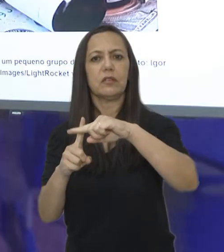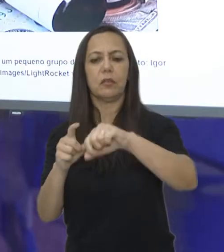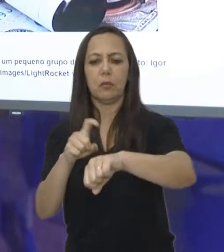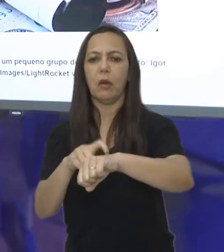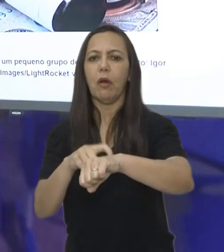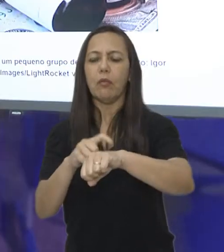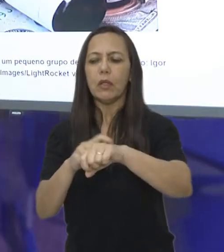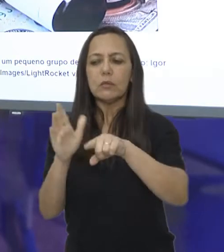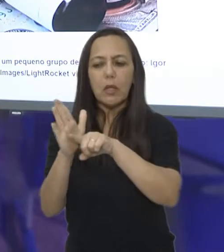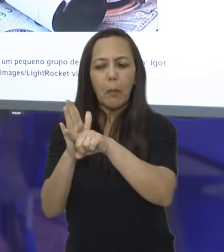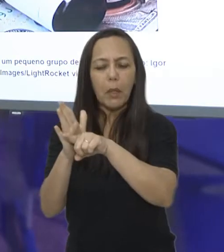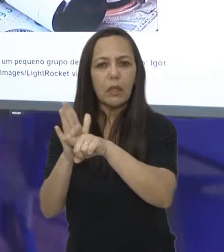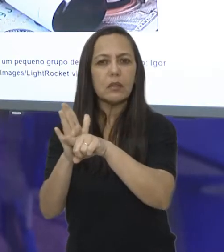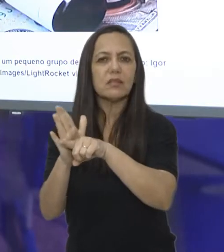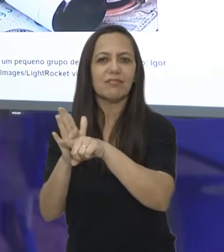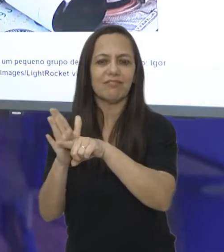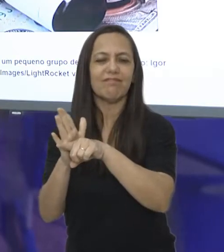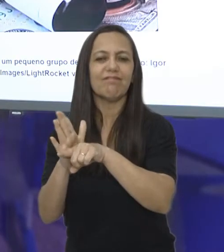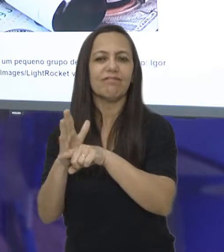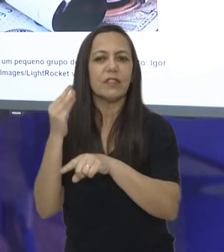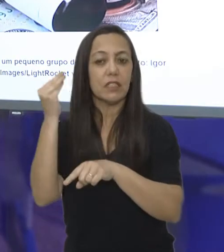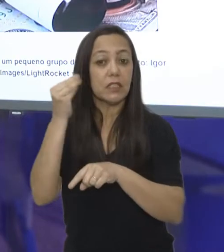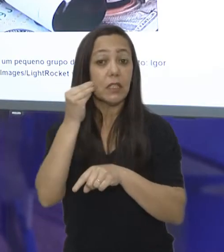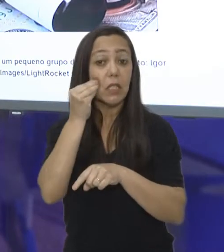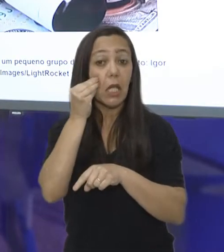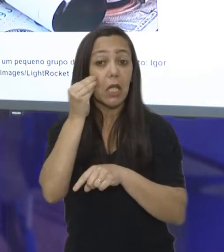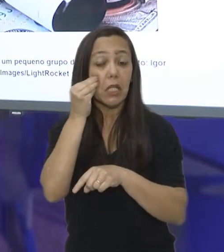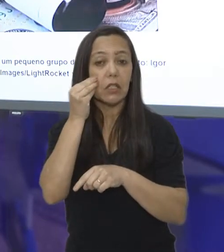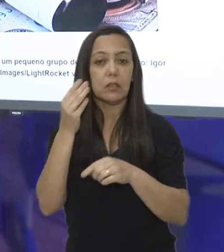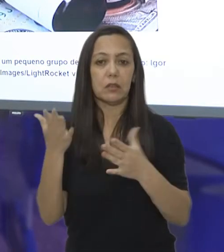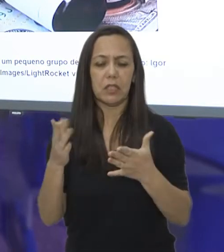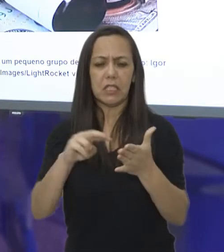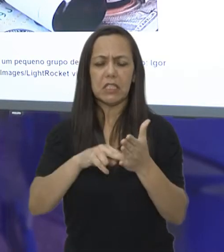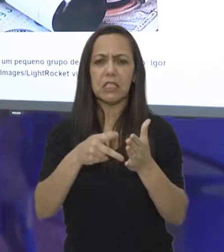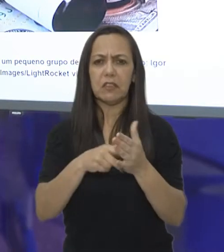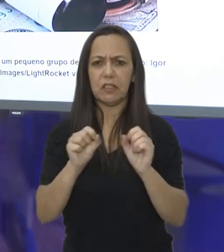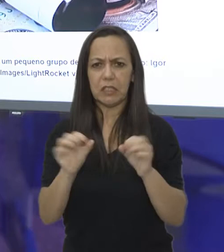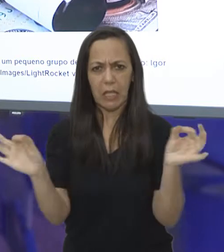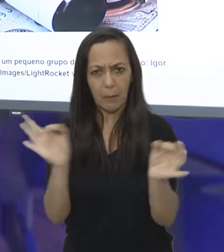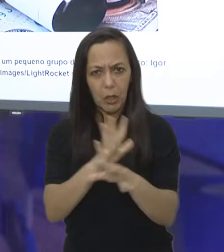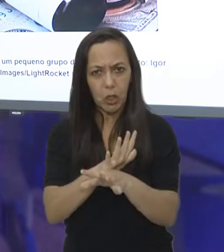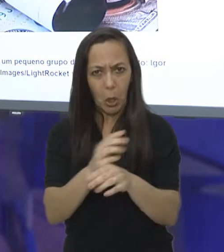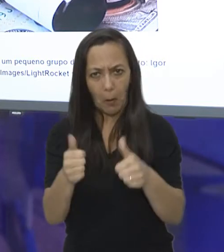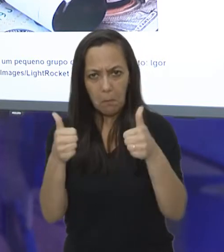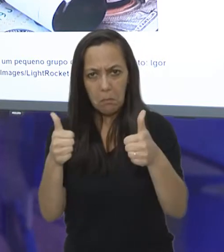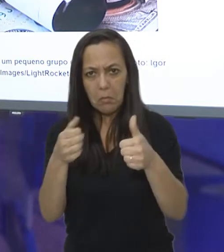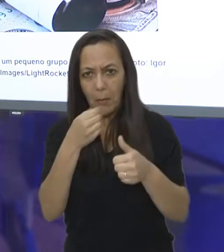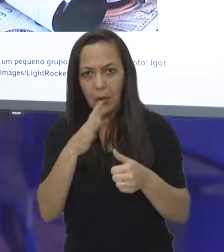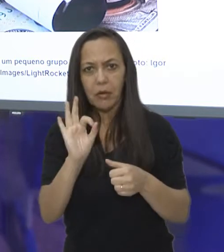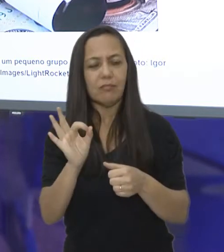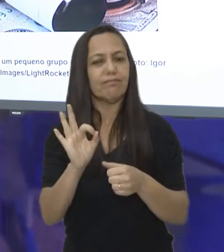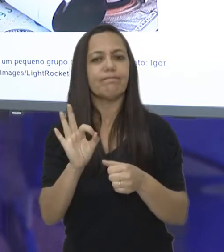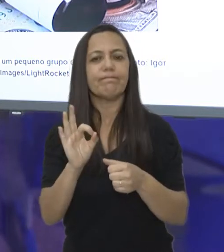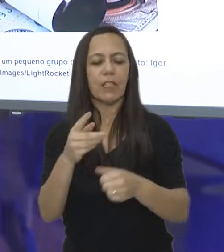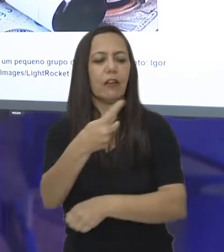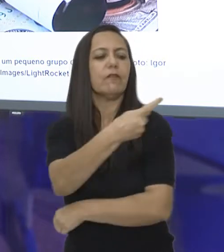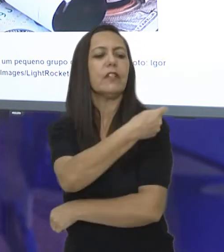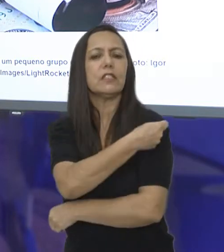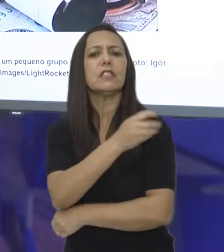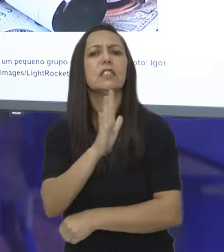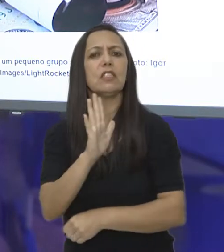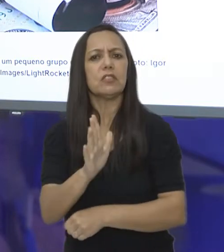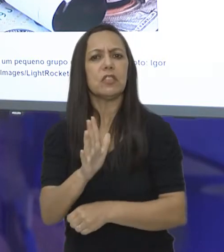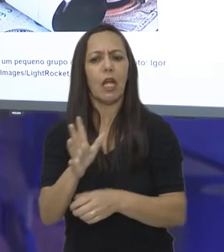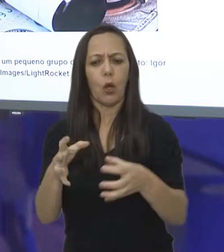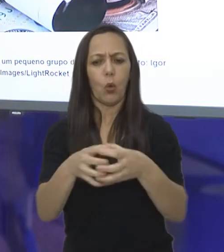Isso não significa, entretanto, que ela está pronta. A vacina já foi testada em um